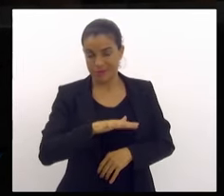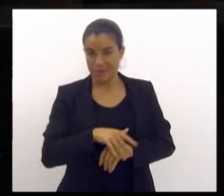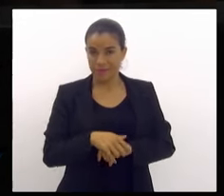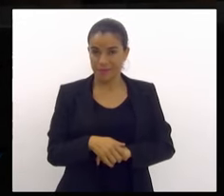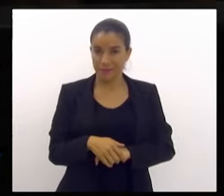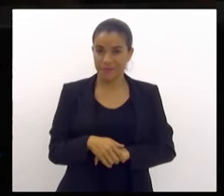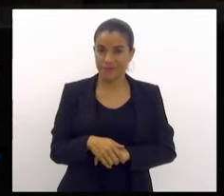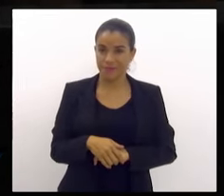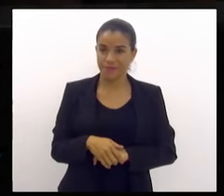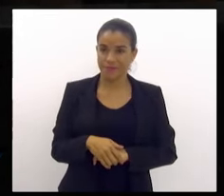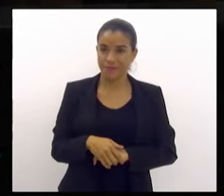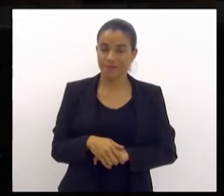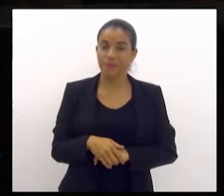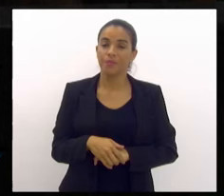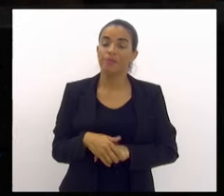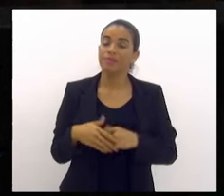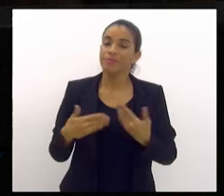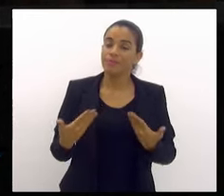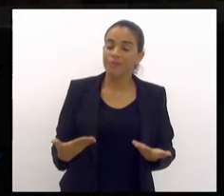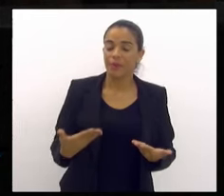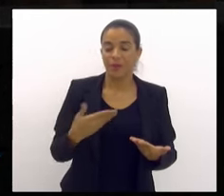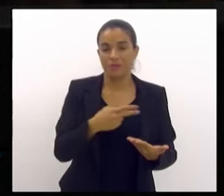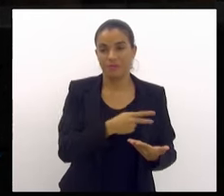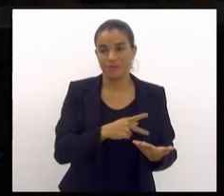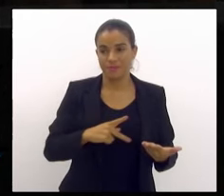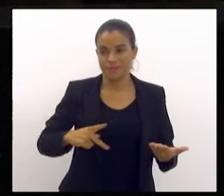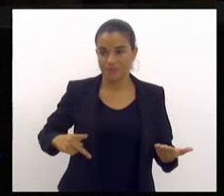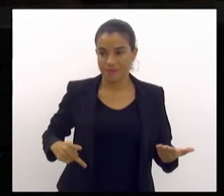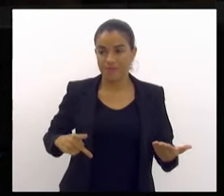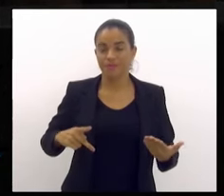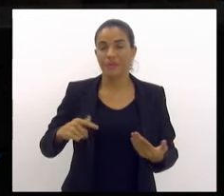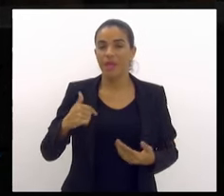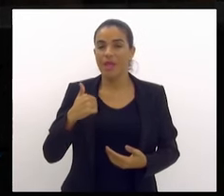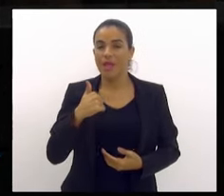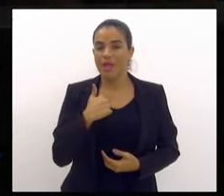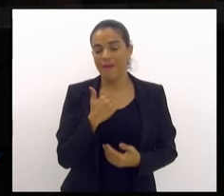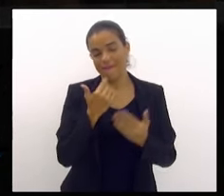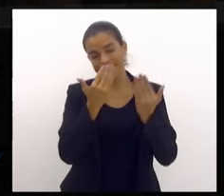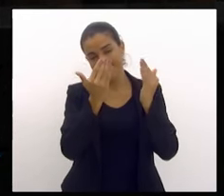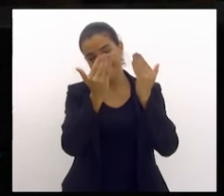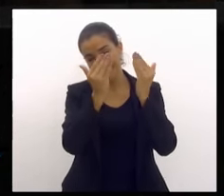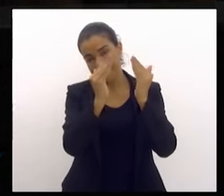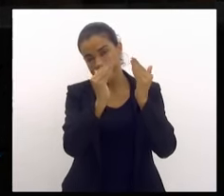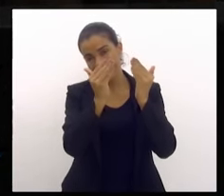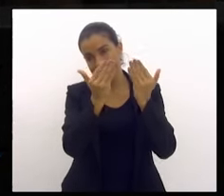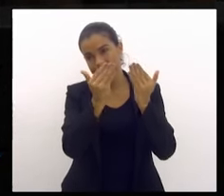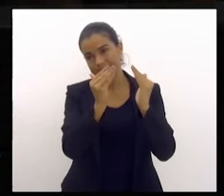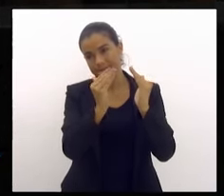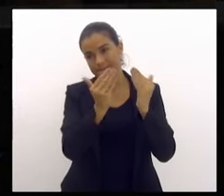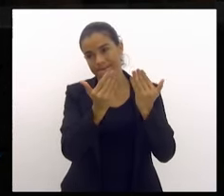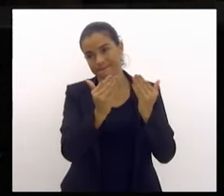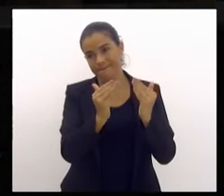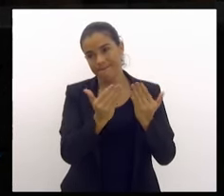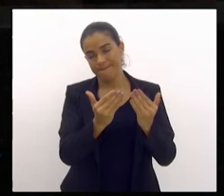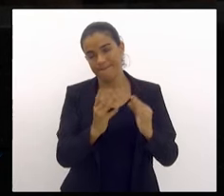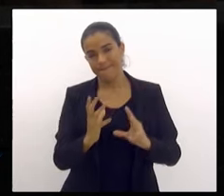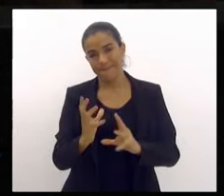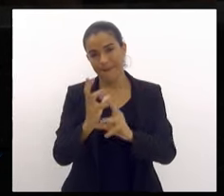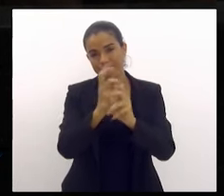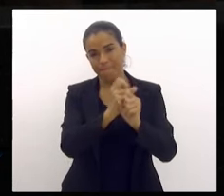eu resolvi fazer ainda uma análise preliminar de números.